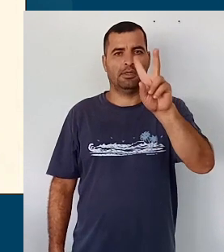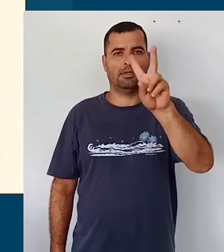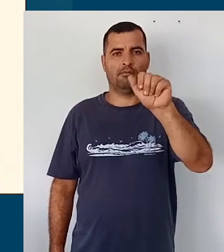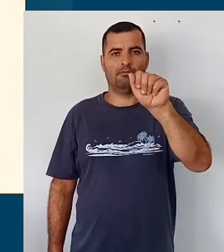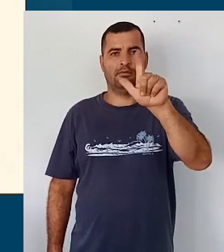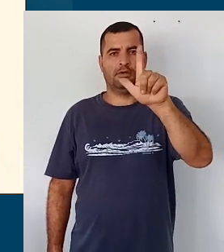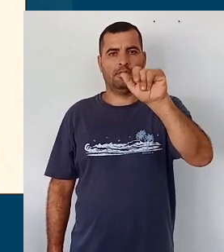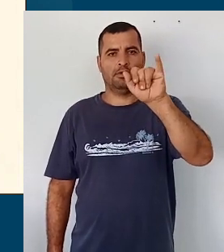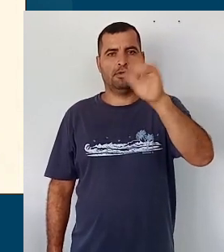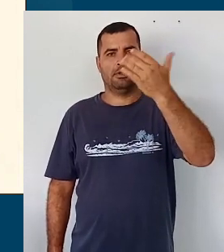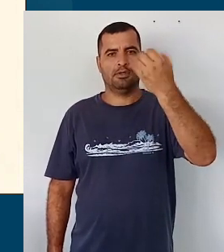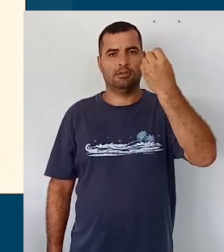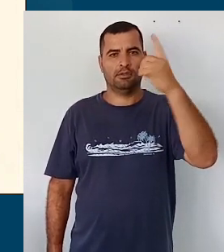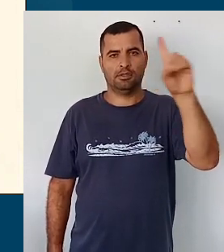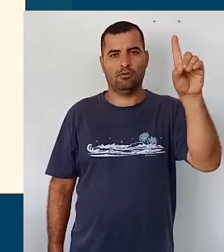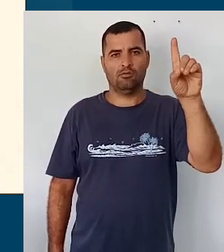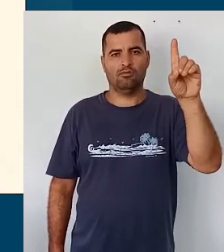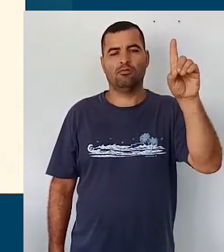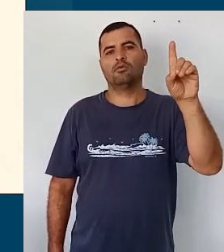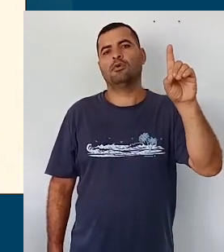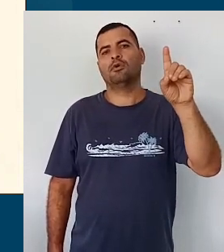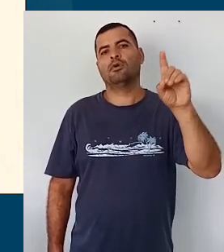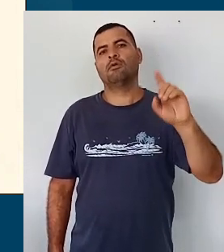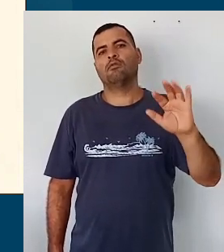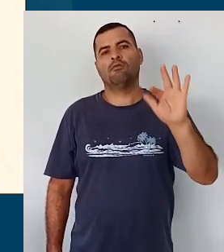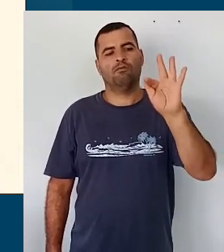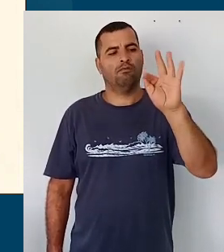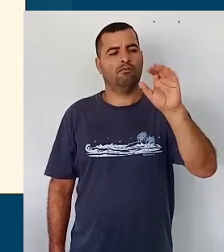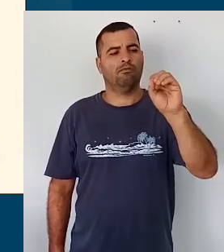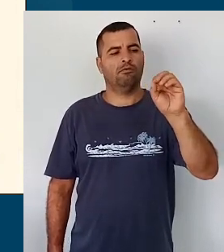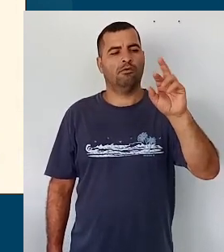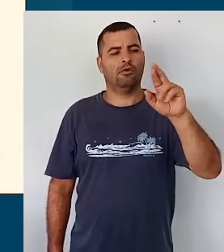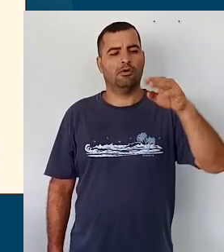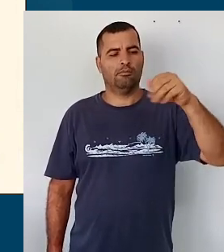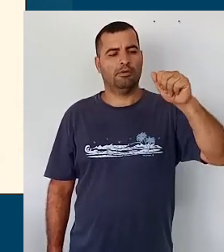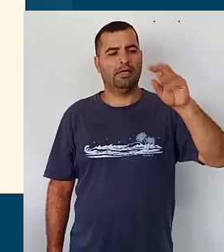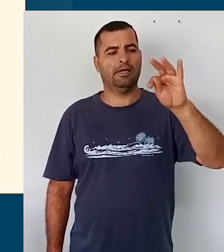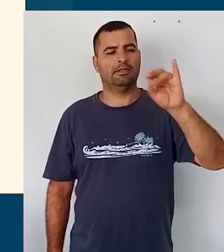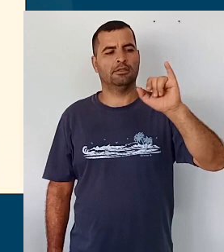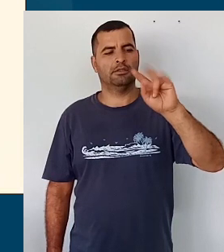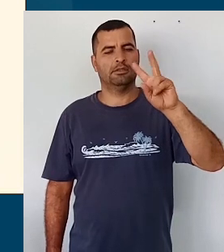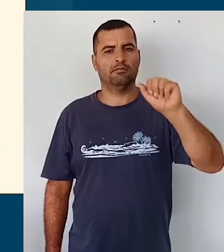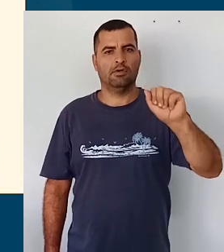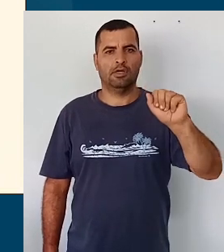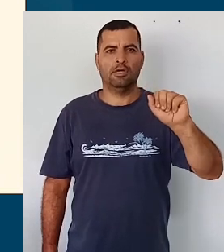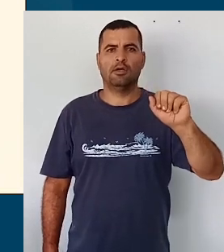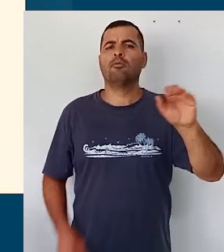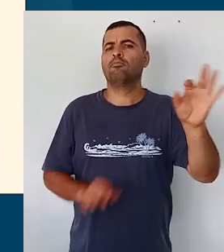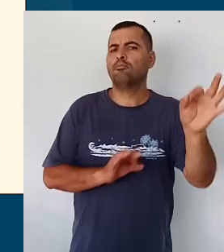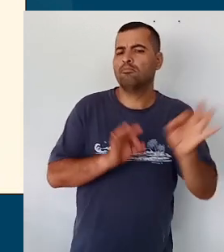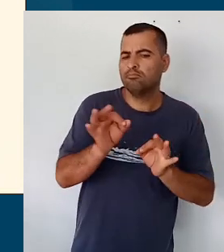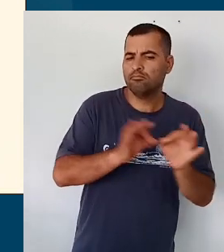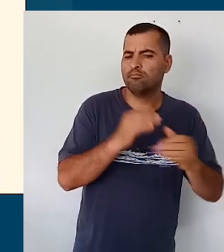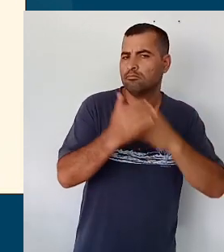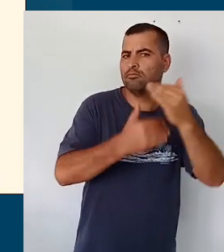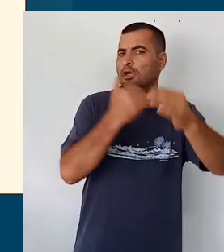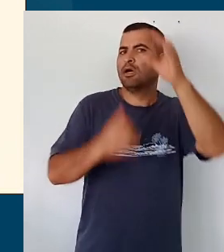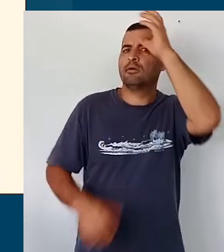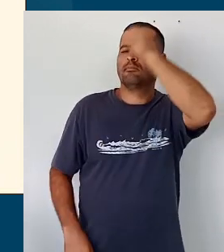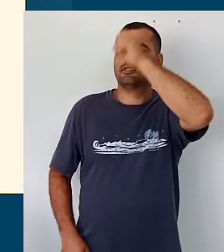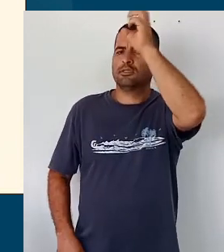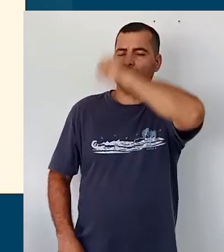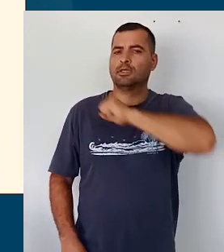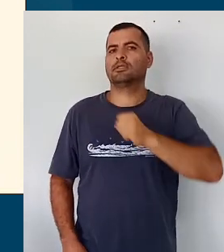formativa é um processo e ele é um processo a serviço da aprendizagem. Então, ela só existe ali dentro